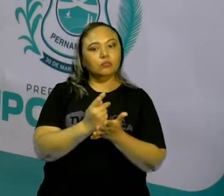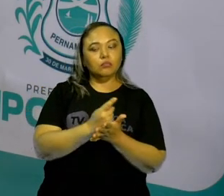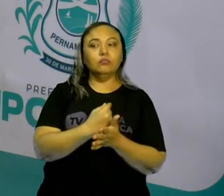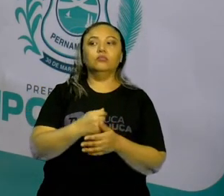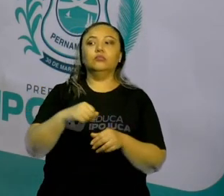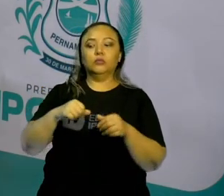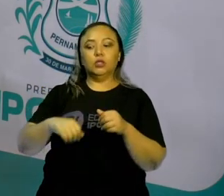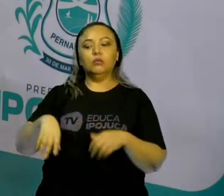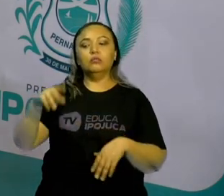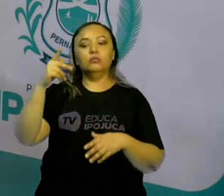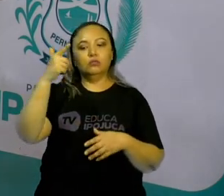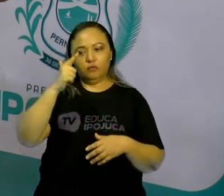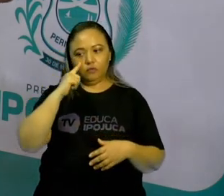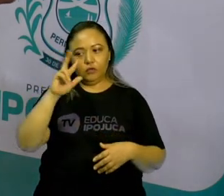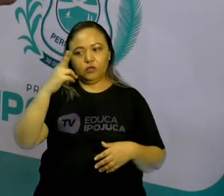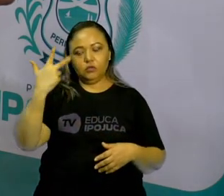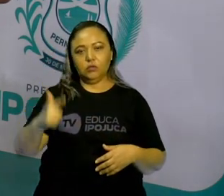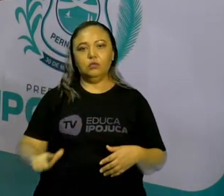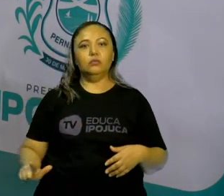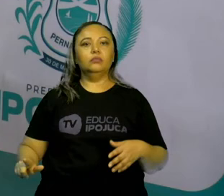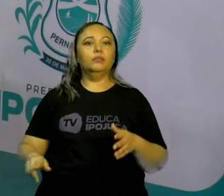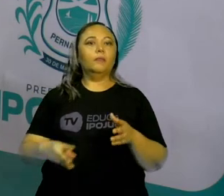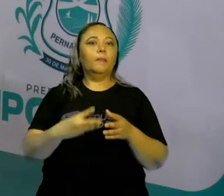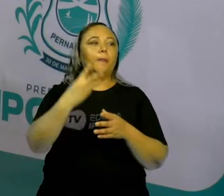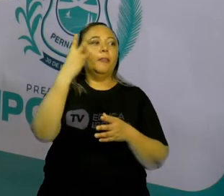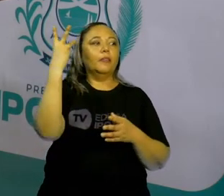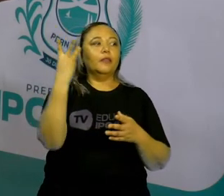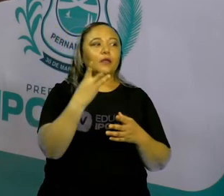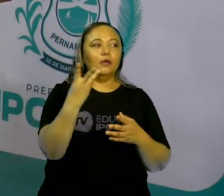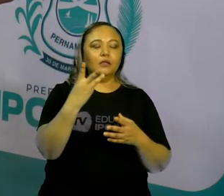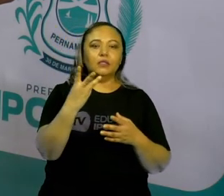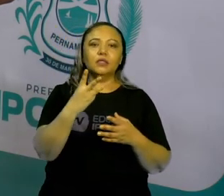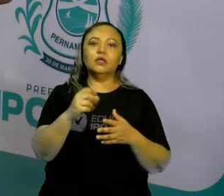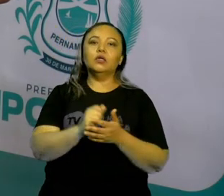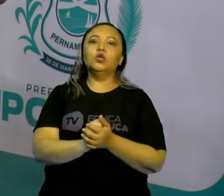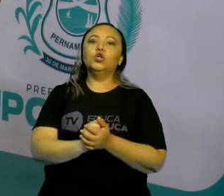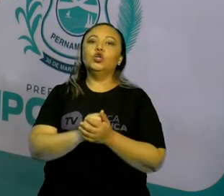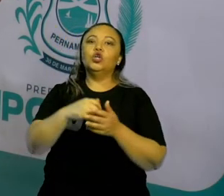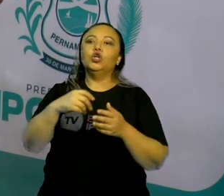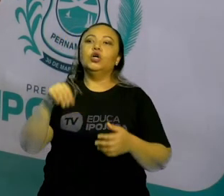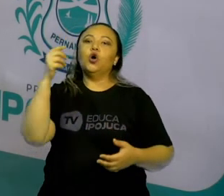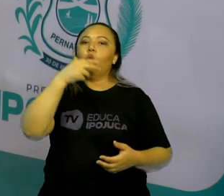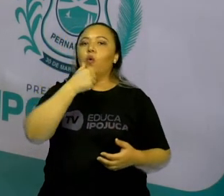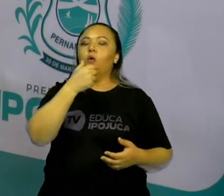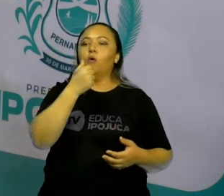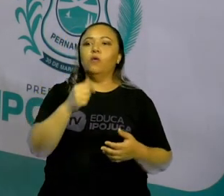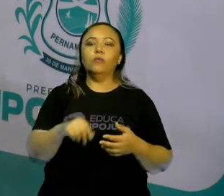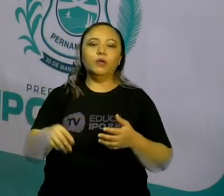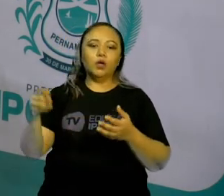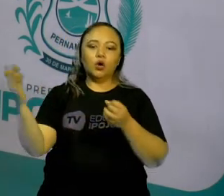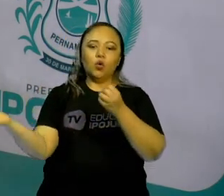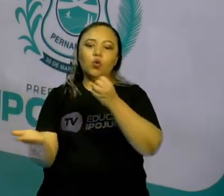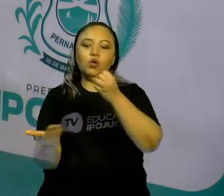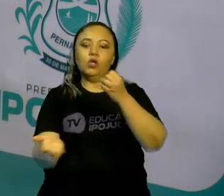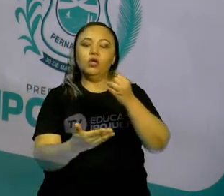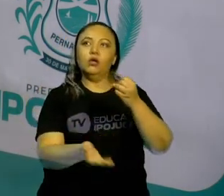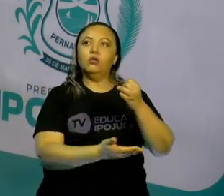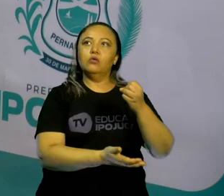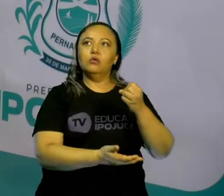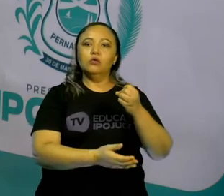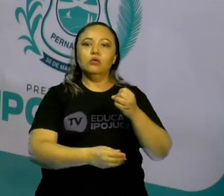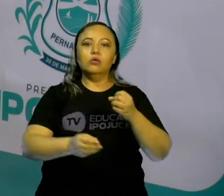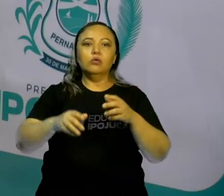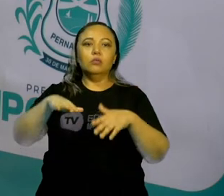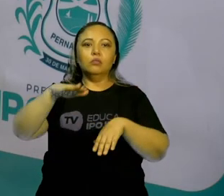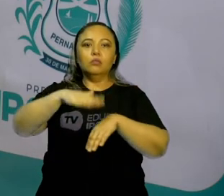certo? E a terceira pergunta, saber se Márcio colheu mais quilogramas de frutas no verão ou fora dele. A gente tem aqui uma